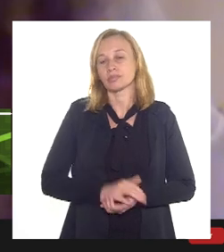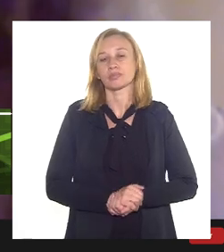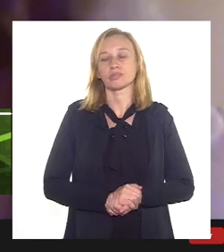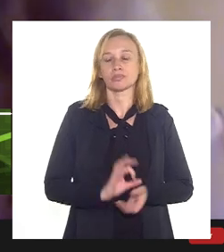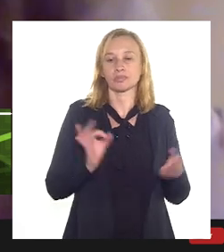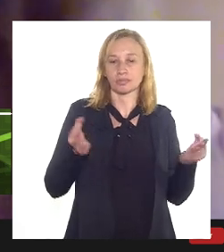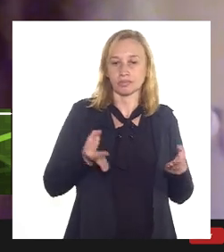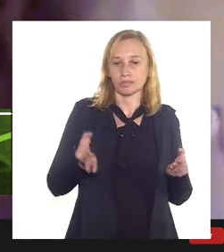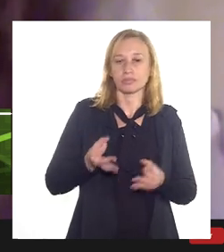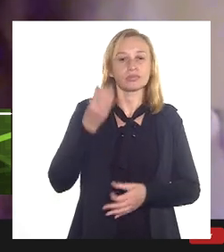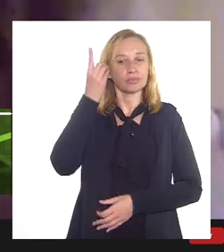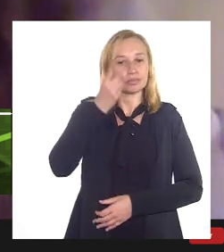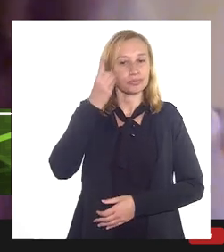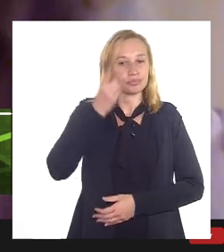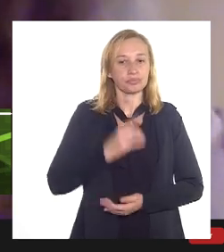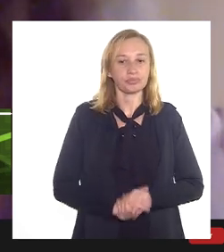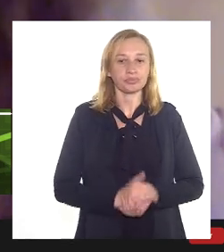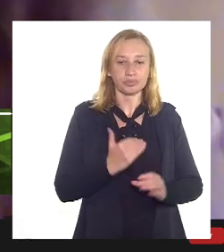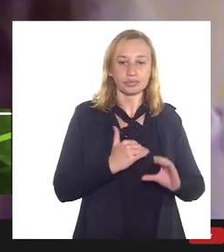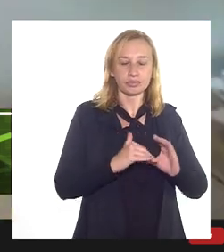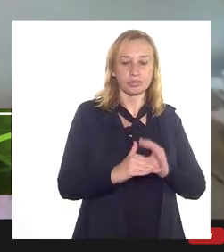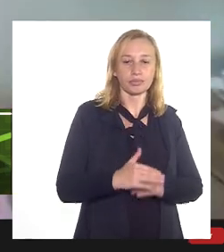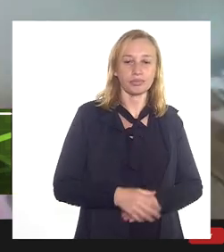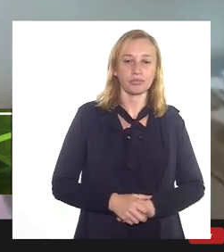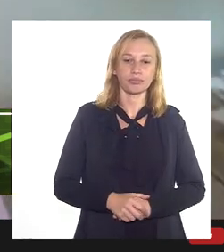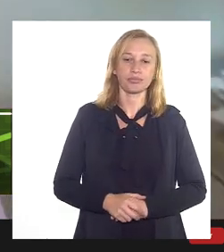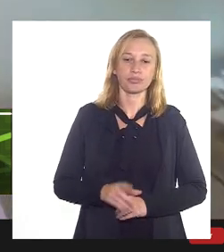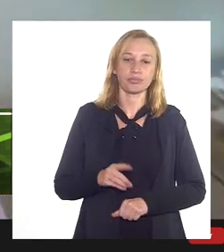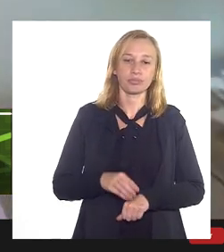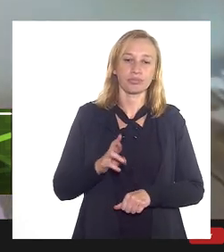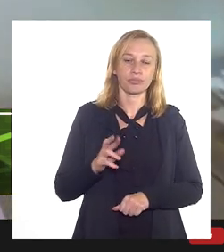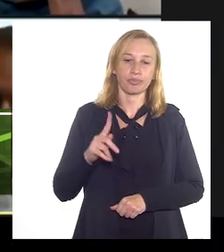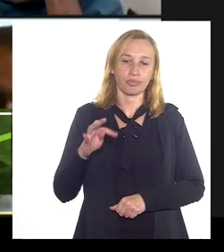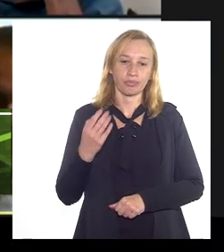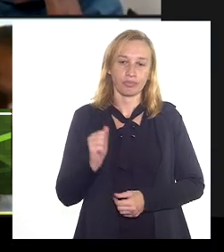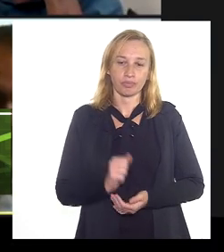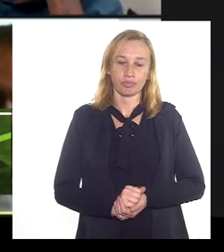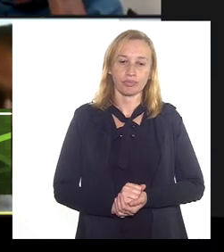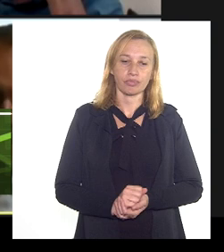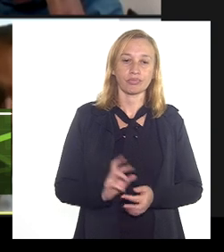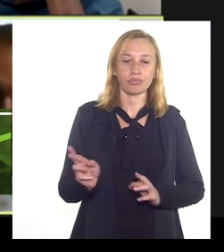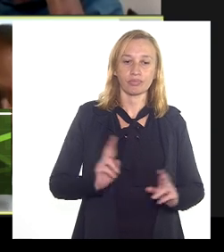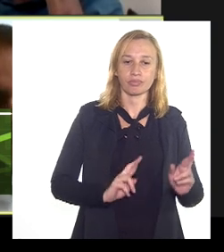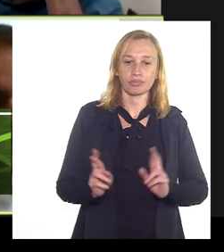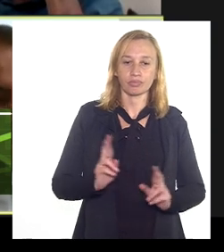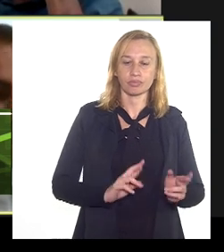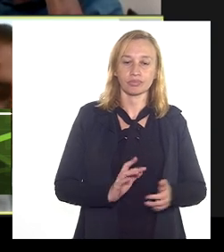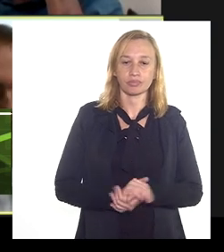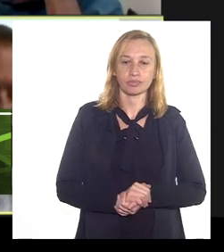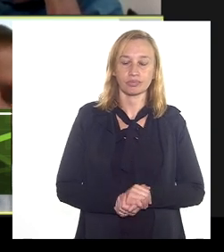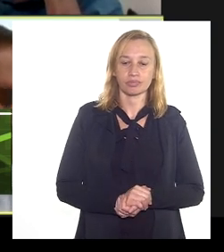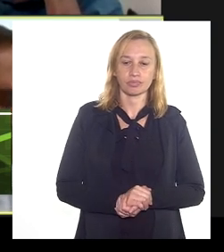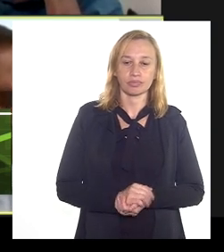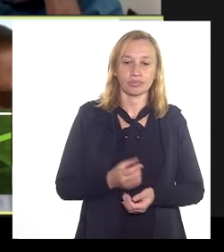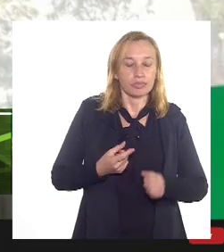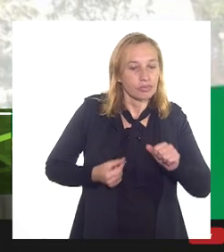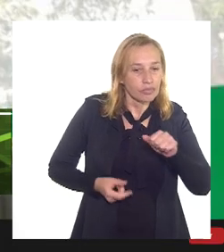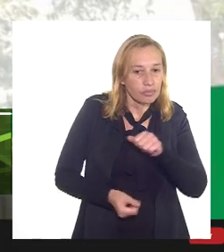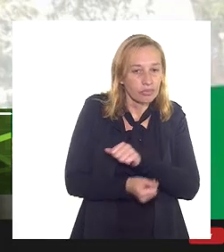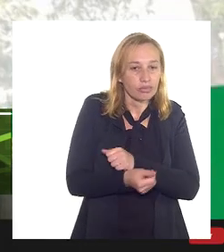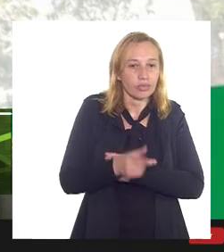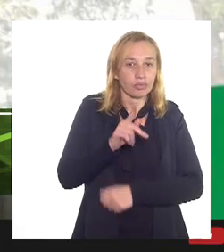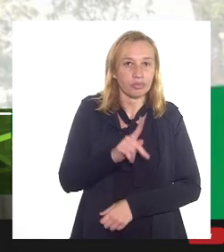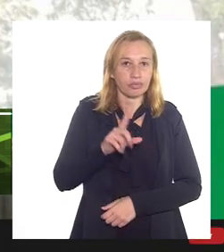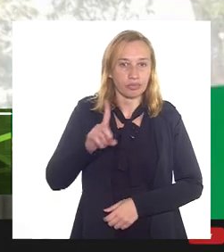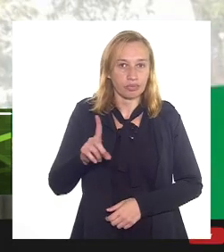Perfeitamente, deputado, vou encaminhar. Agradeço. Doutor Gadelha, por favor. Não, perfeito. E com relação aos investimentos em P